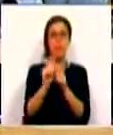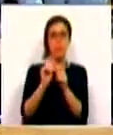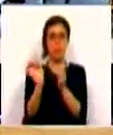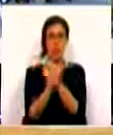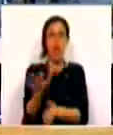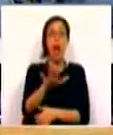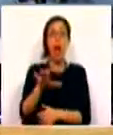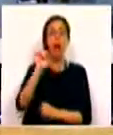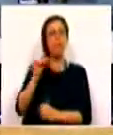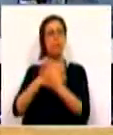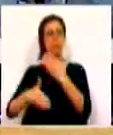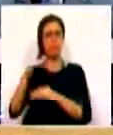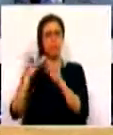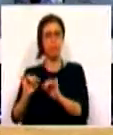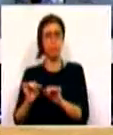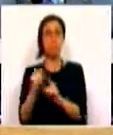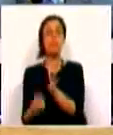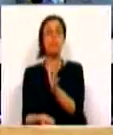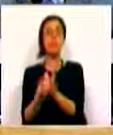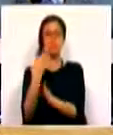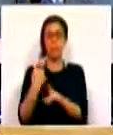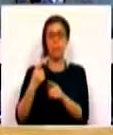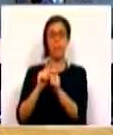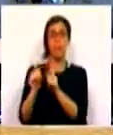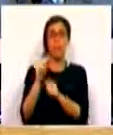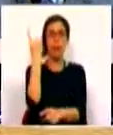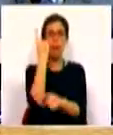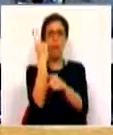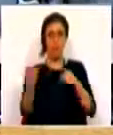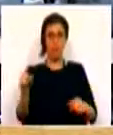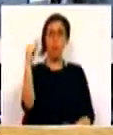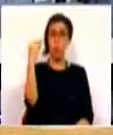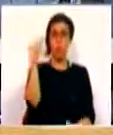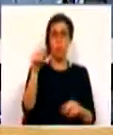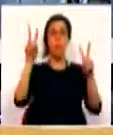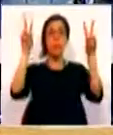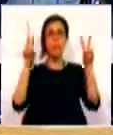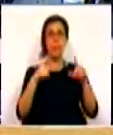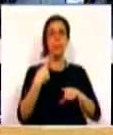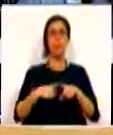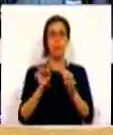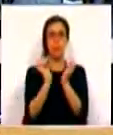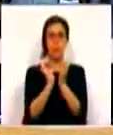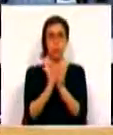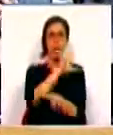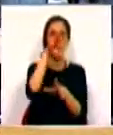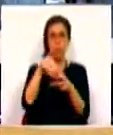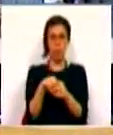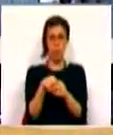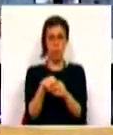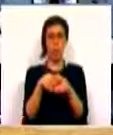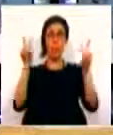na área da deficiência, através da criação de uma prestação única, designada Prestação Social para a Inclusão.